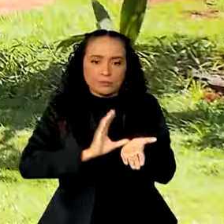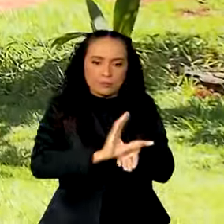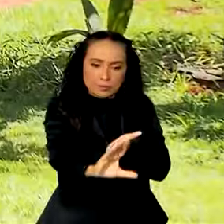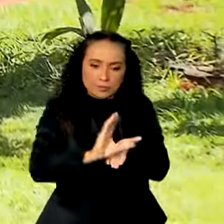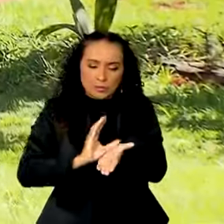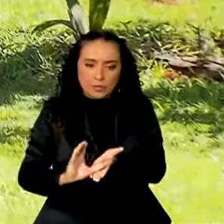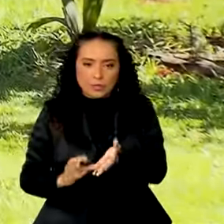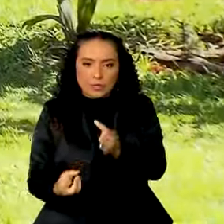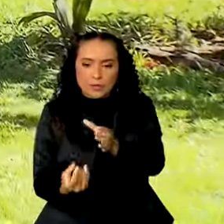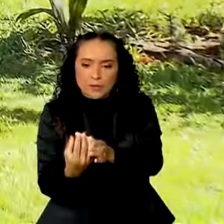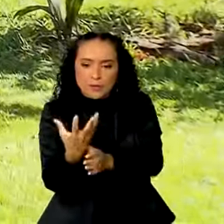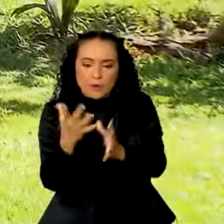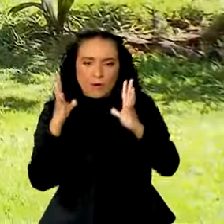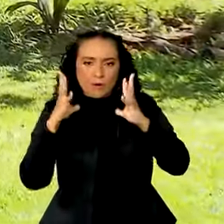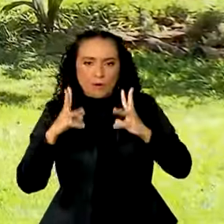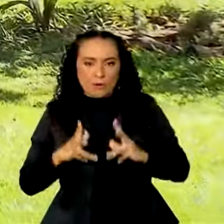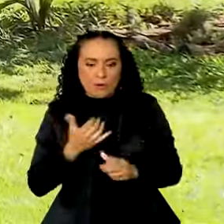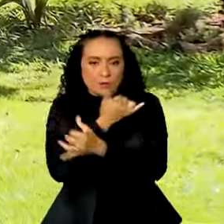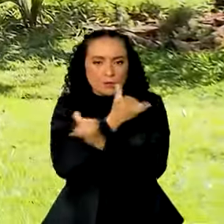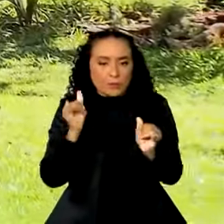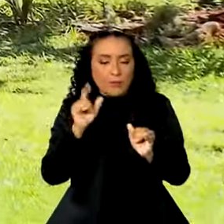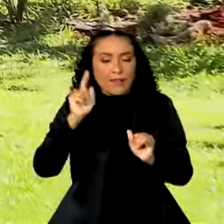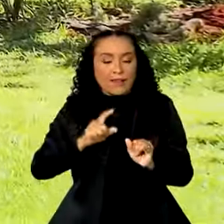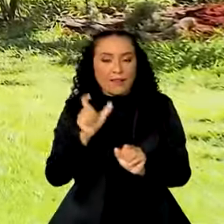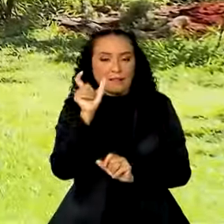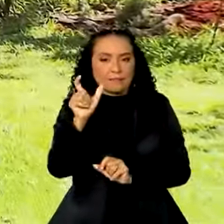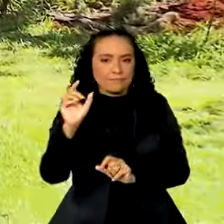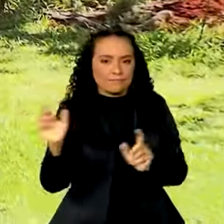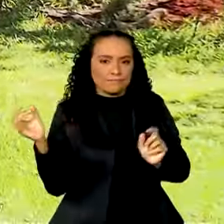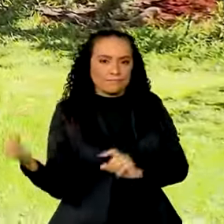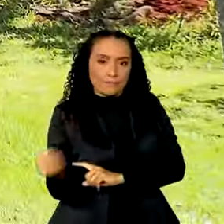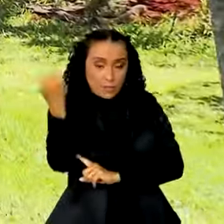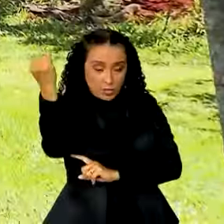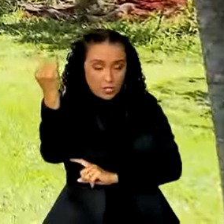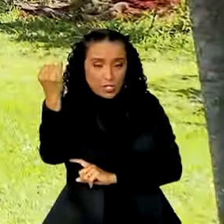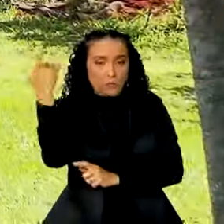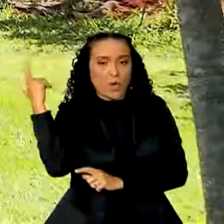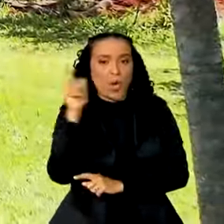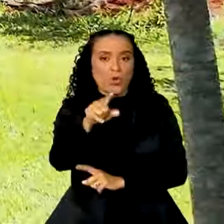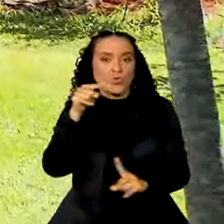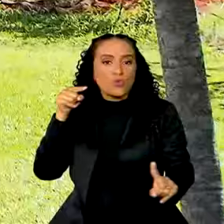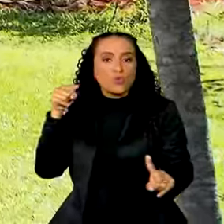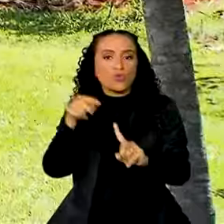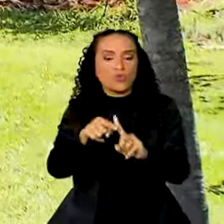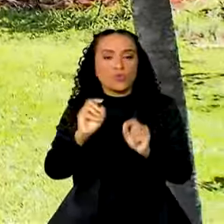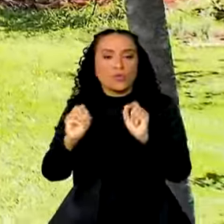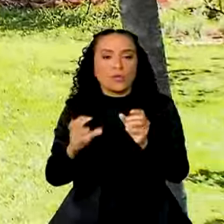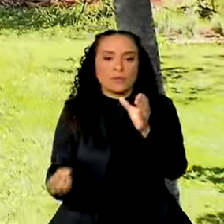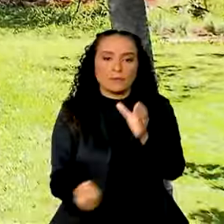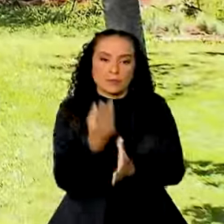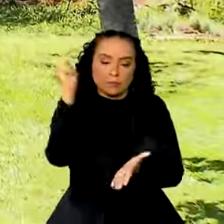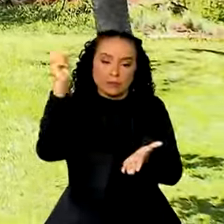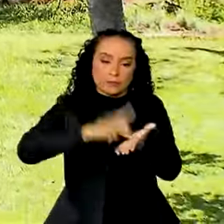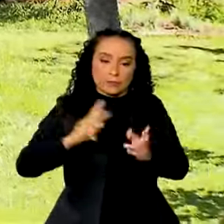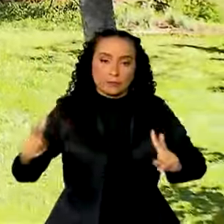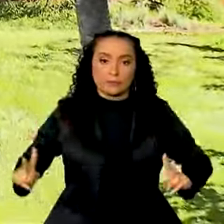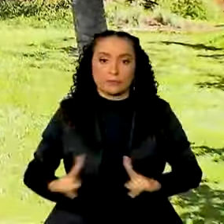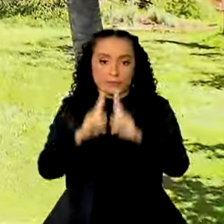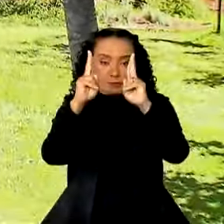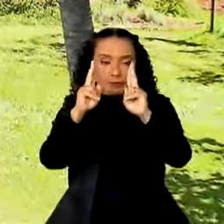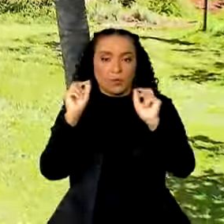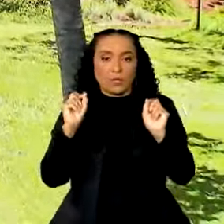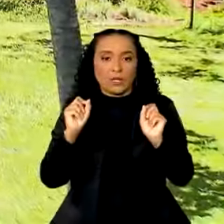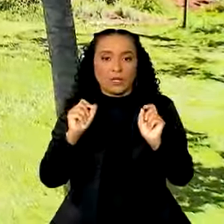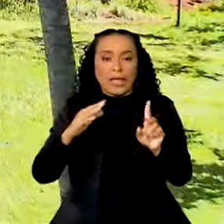fontes limpas de energia são palavras-chave para atingir a meta estabelecida no Acordo de Paris de